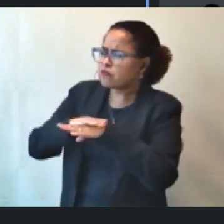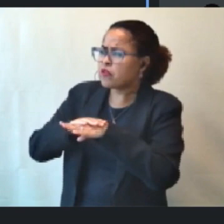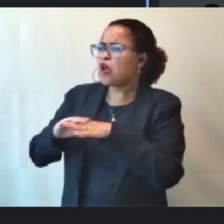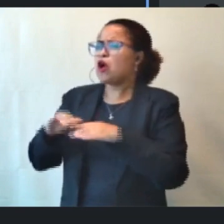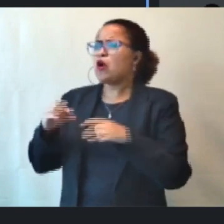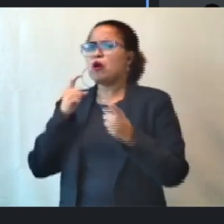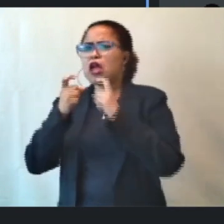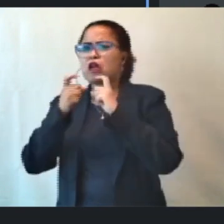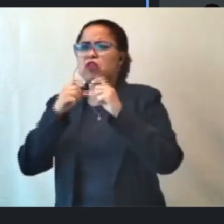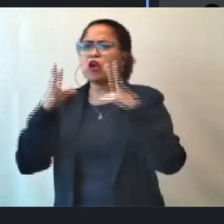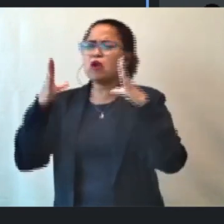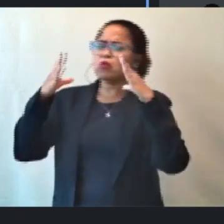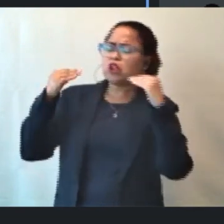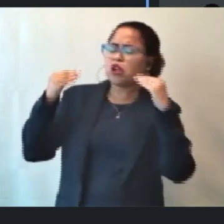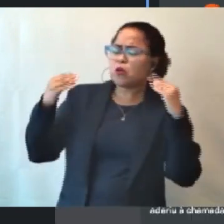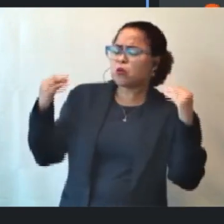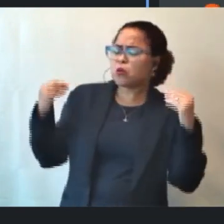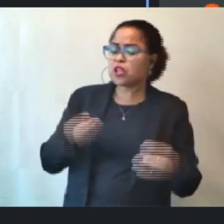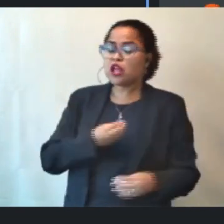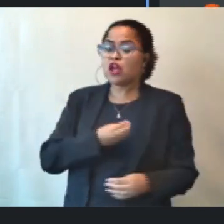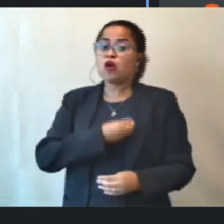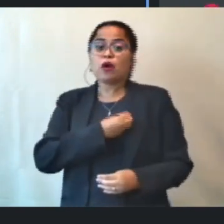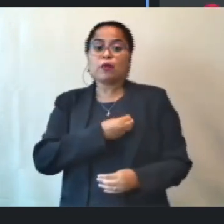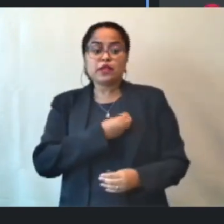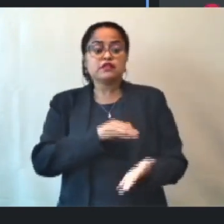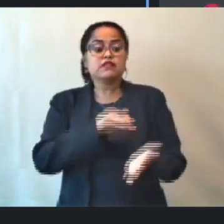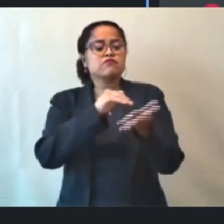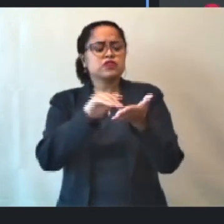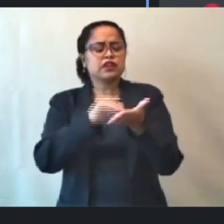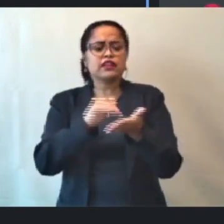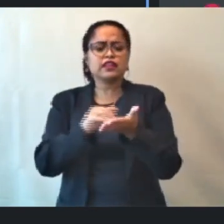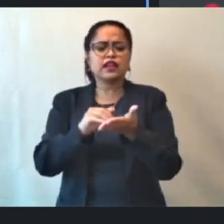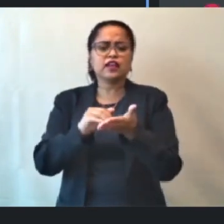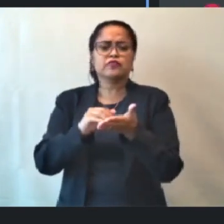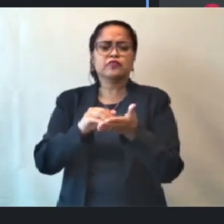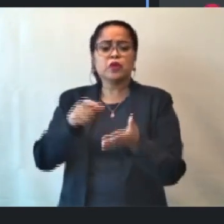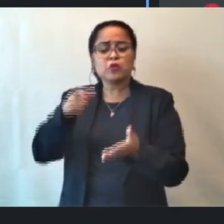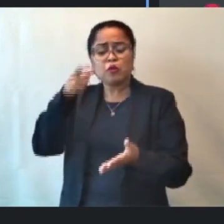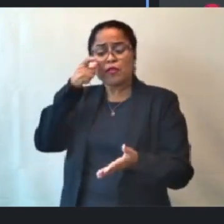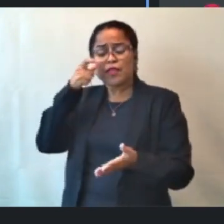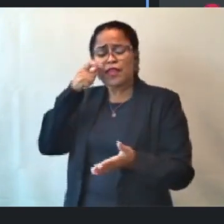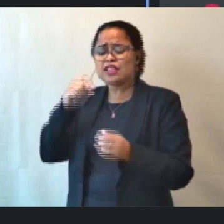com a presença do secretário e resolver o problema da cidade, que é o interesse de todos os vereadores aqui.